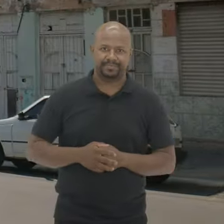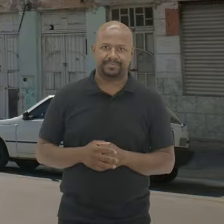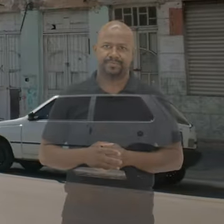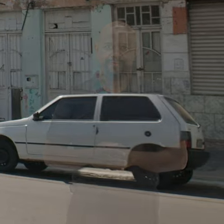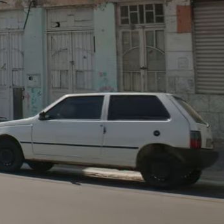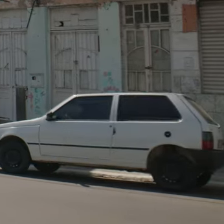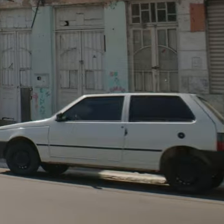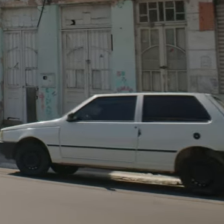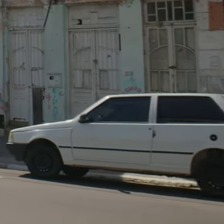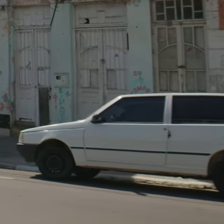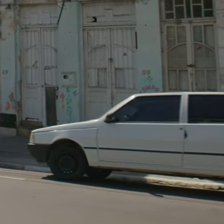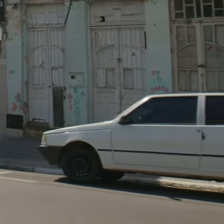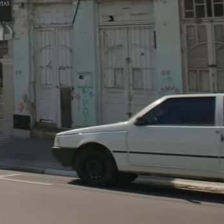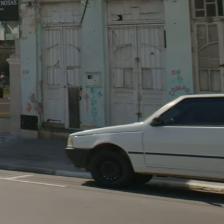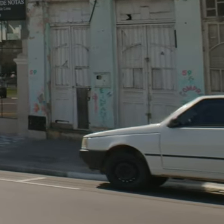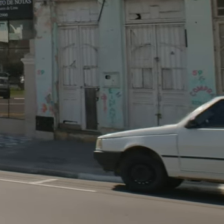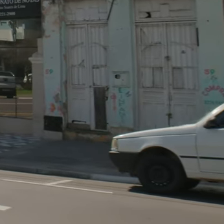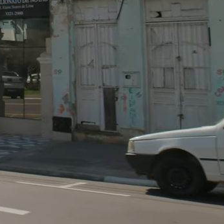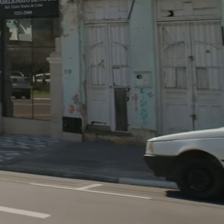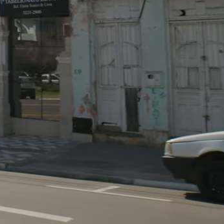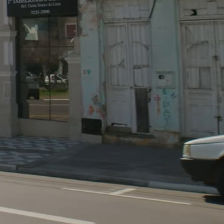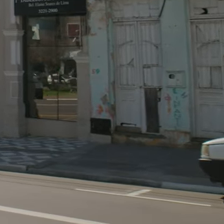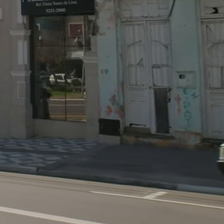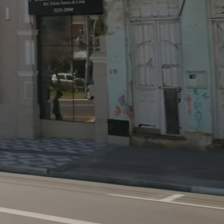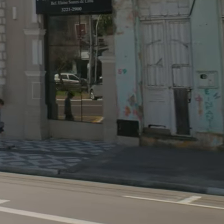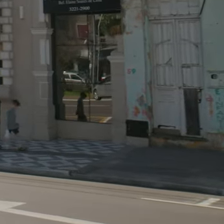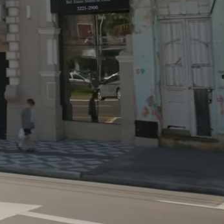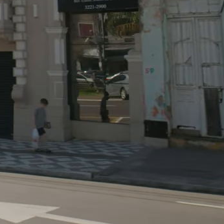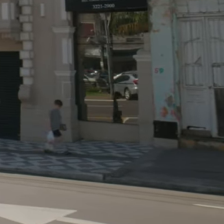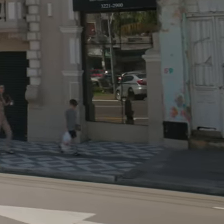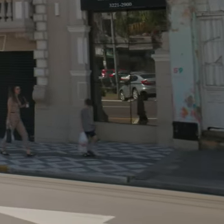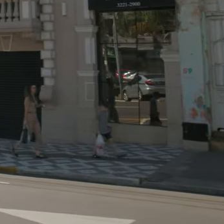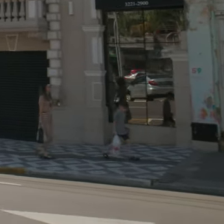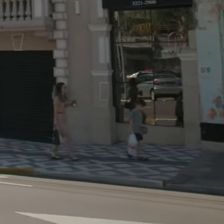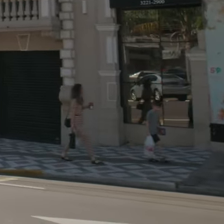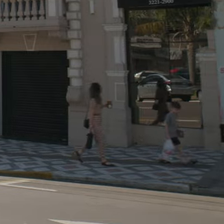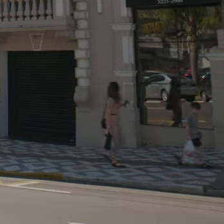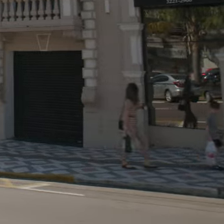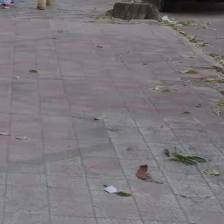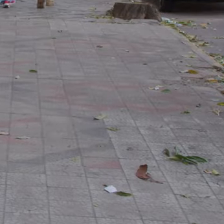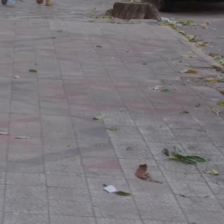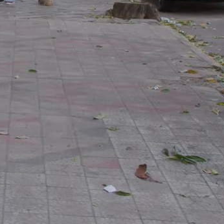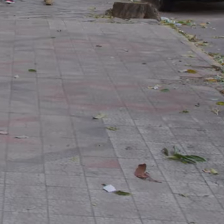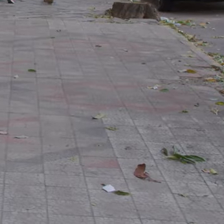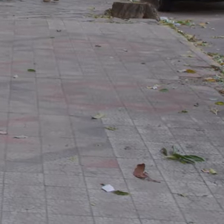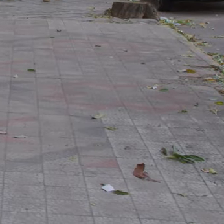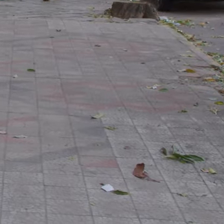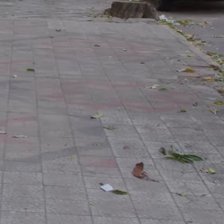Eles cumprimentam Orlando E seguem caminhando pela calçada Fachadas de dois prédios antigos Em estilo clássico Restaurados